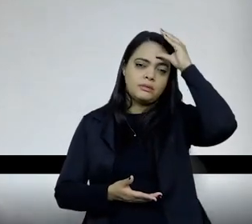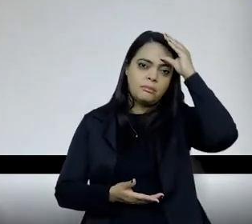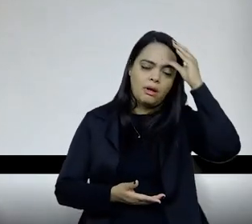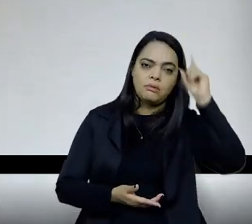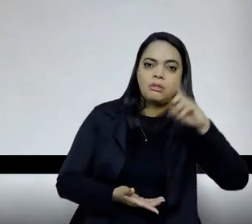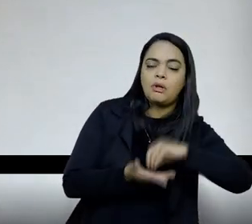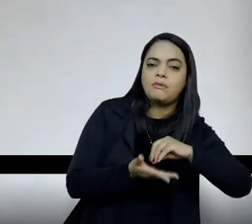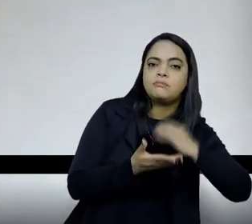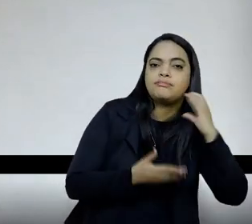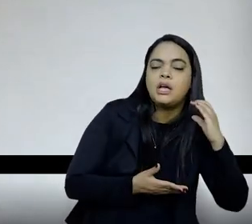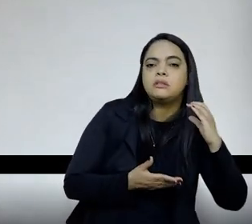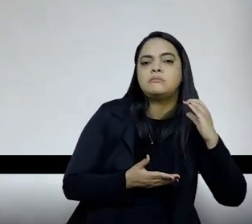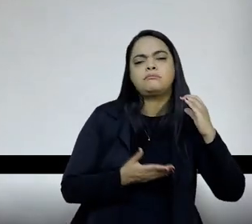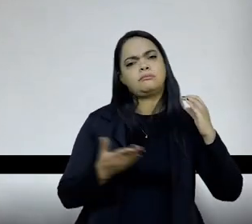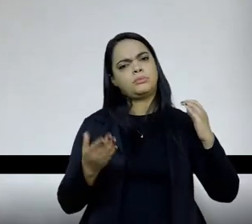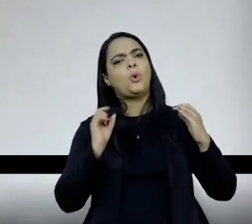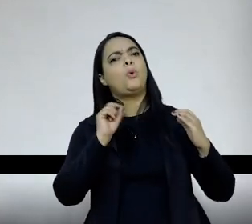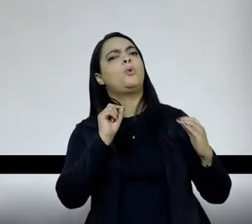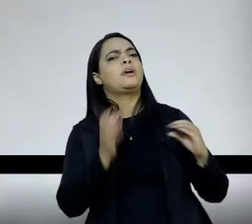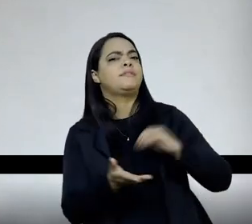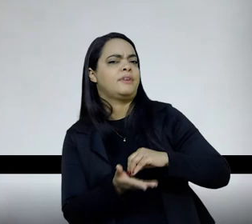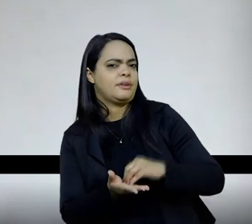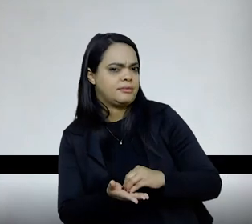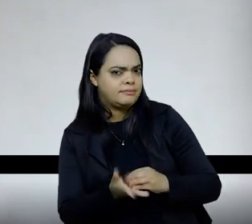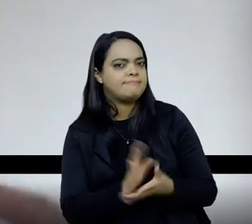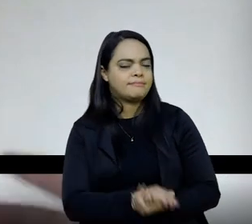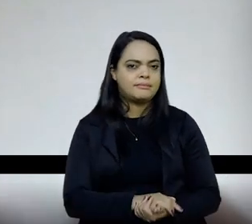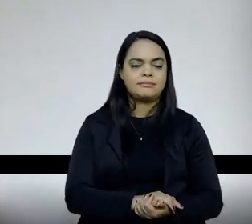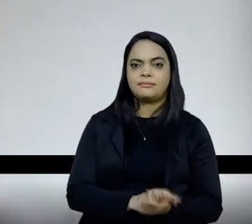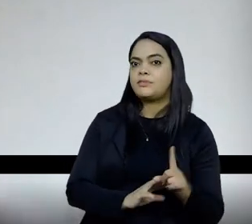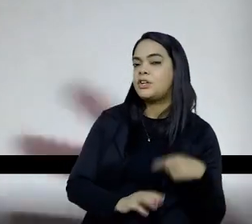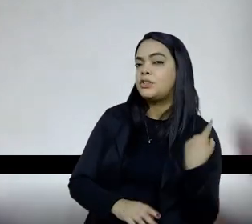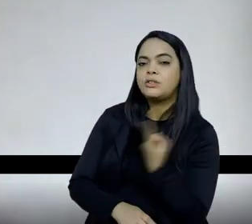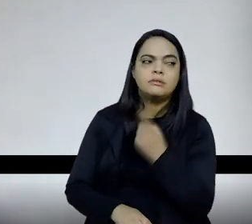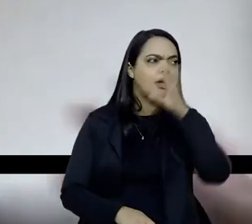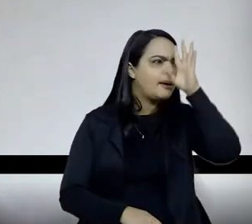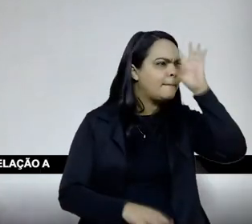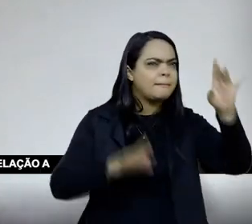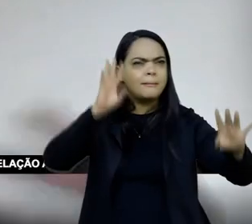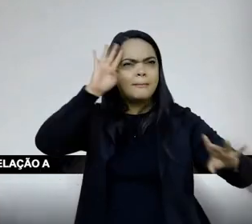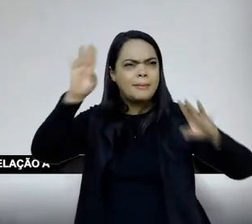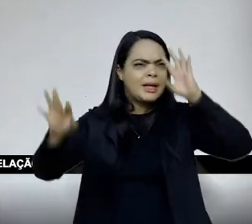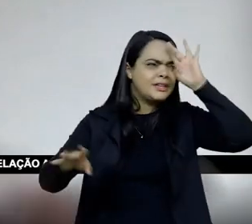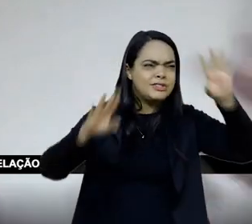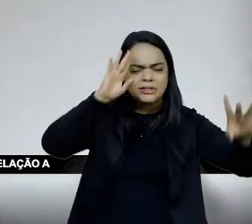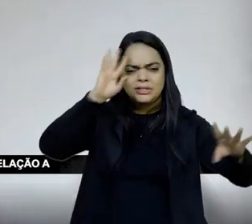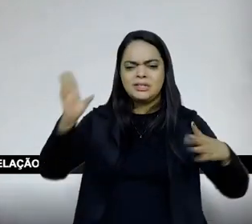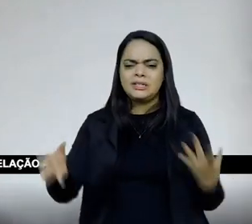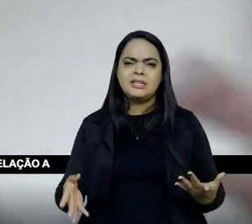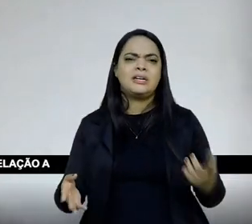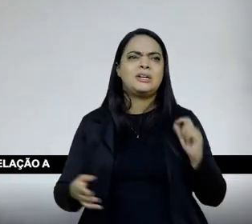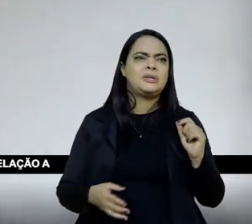disso, posto? Veja, o que a gente... Todos nós ficávamos imaginando campanhas ostensivas da Rede